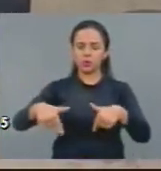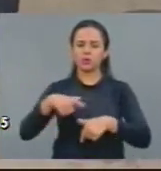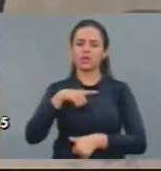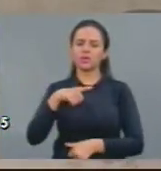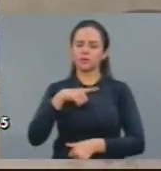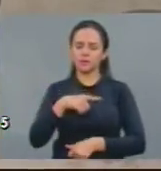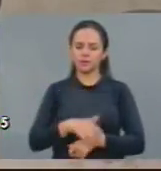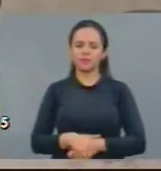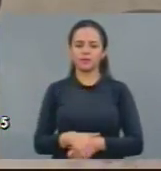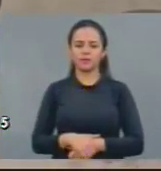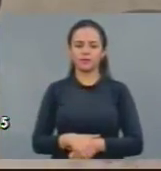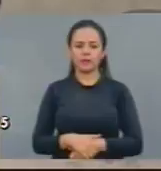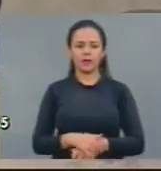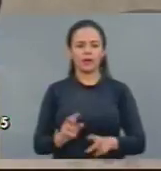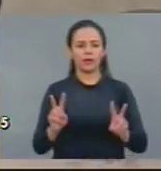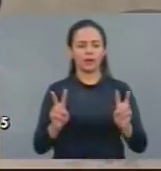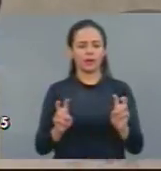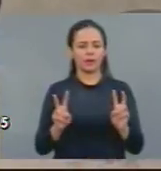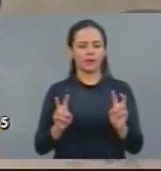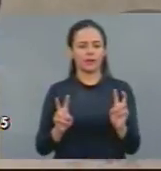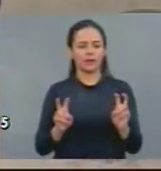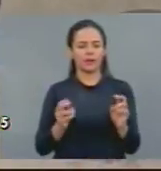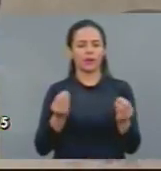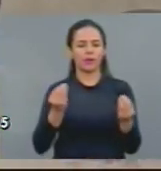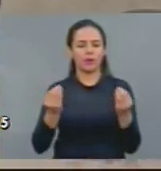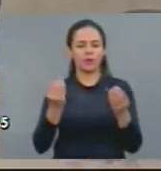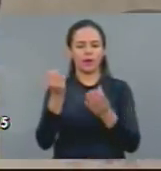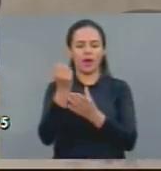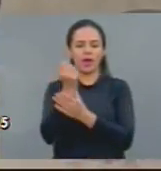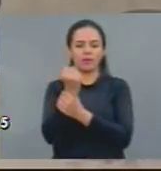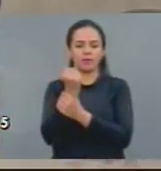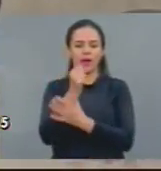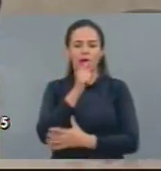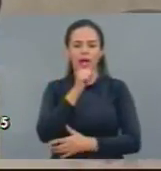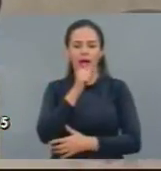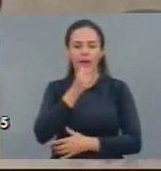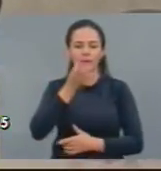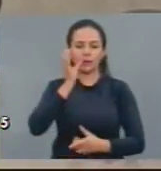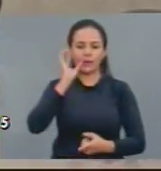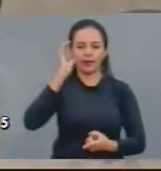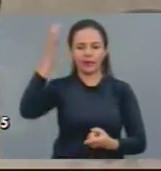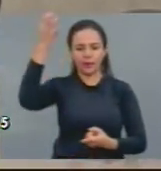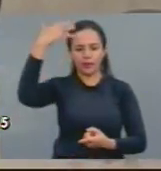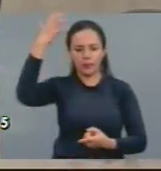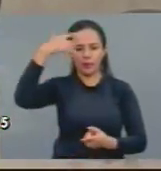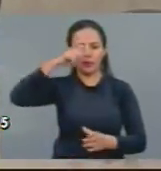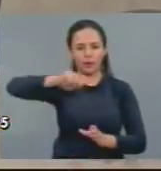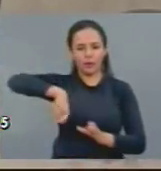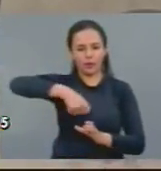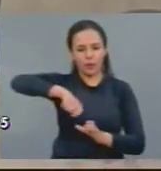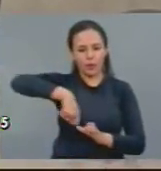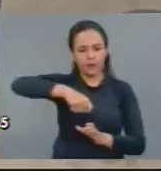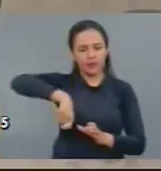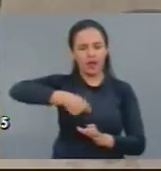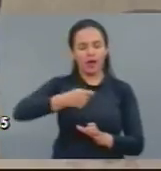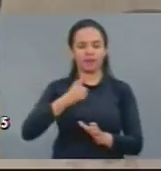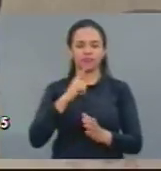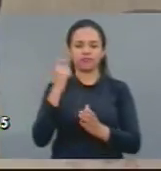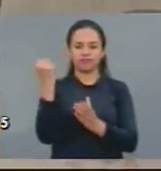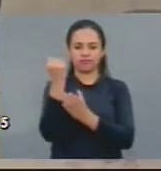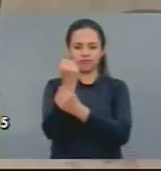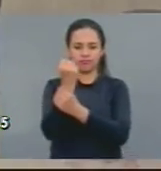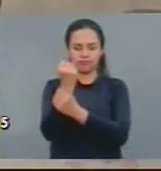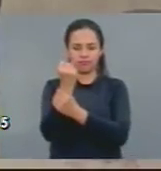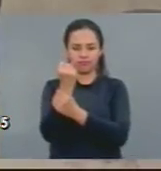Relativo à questão do abastecimento humano, quero dizer que, do abastecimento humano, não, das